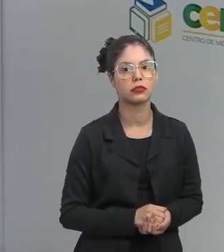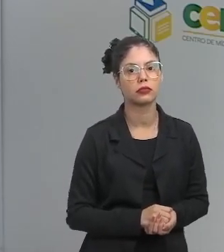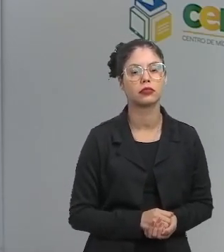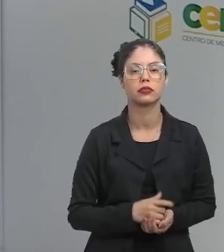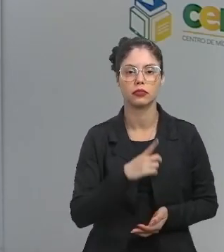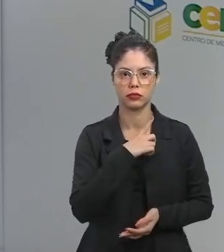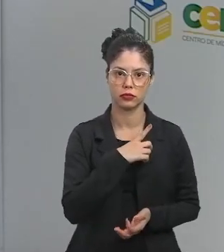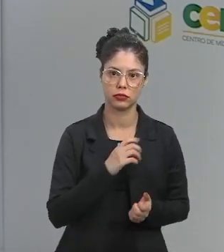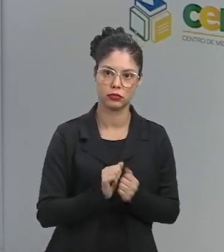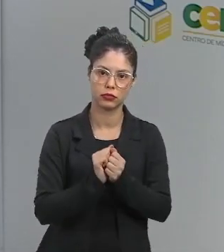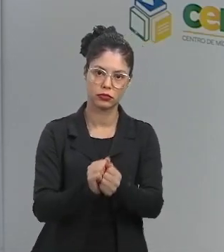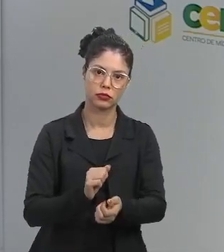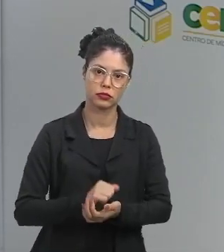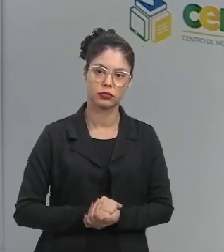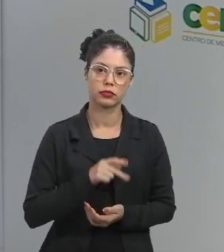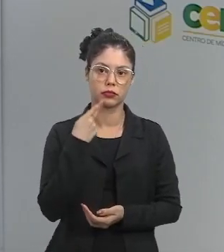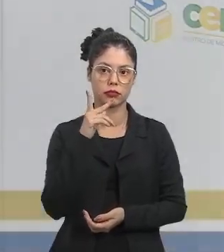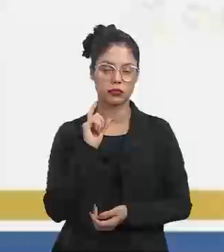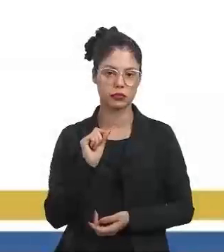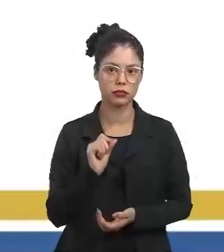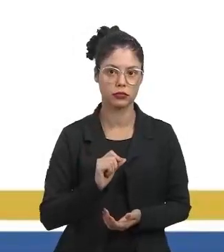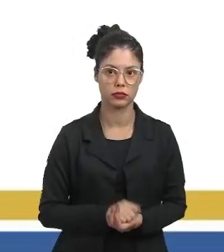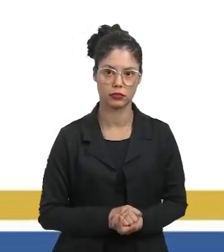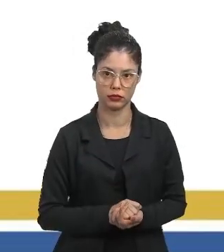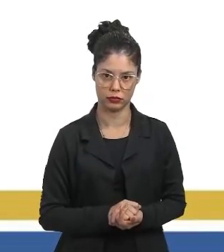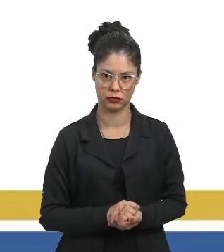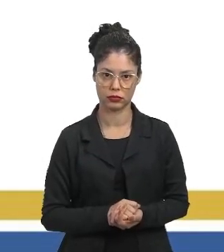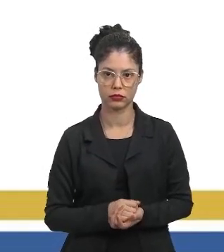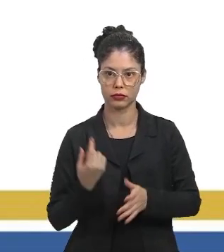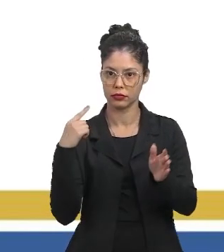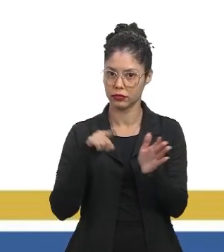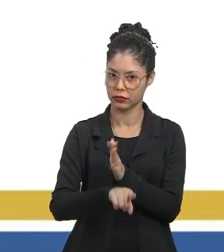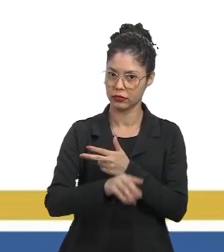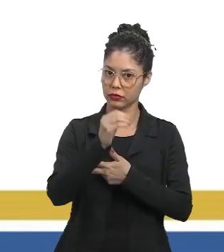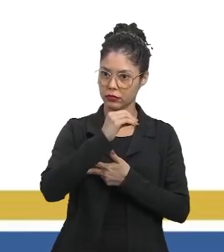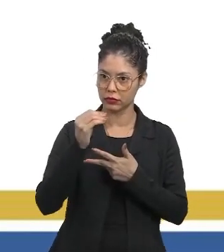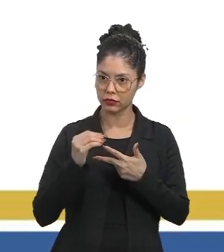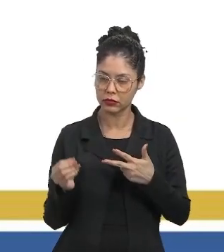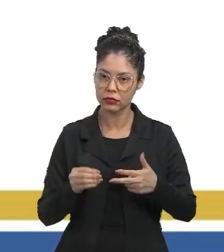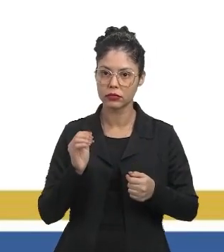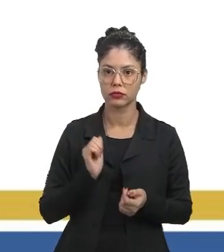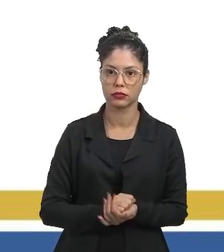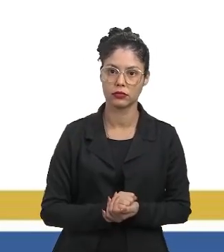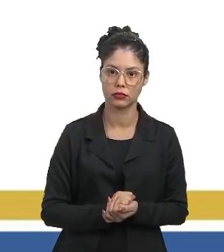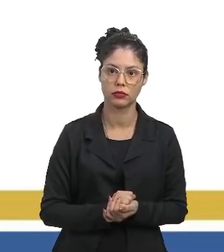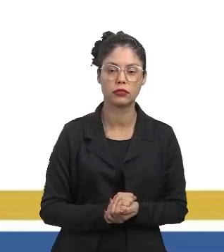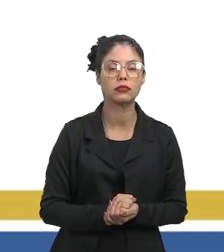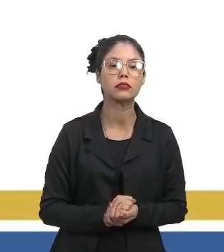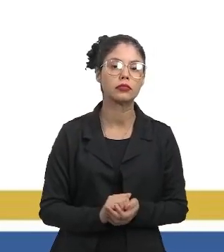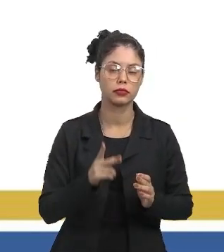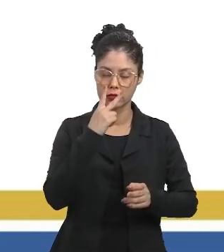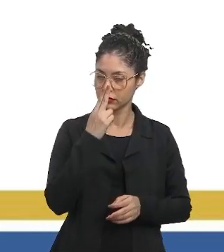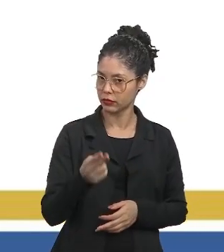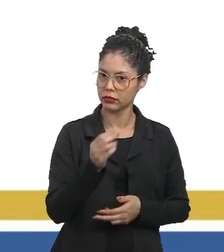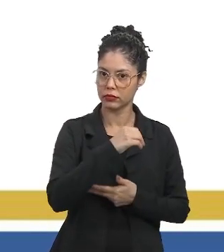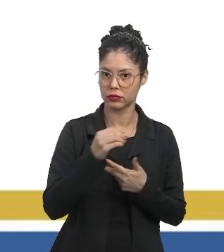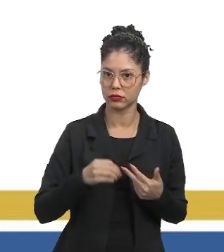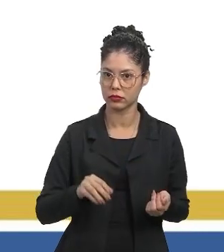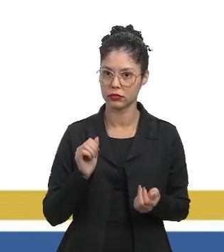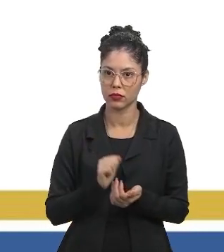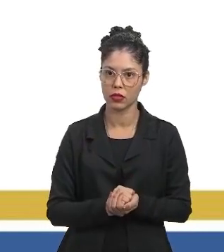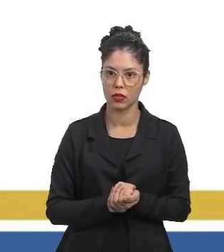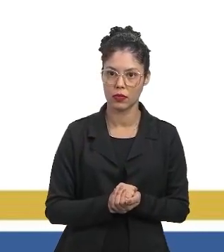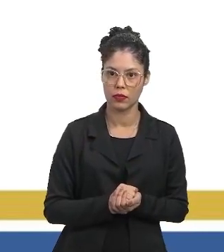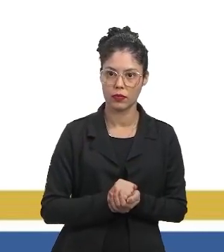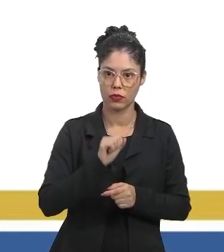caravana passou. Então, diz o seguinte, ó. Não é questão de Enem. É questão estilo Enem. O zumbido